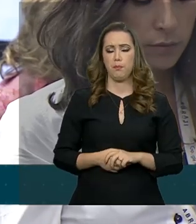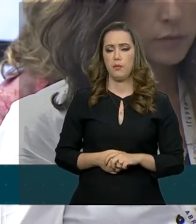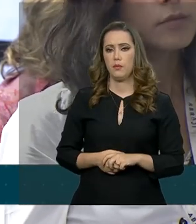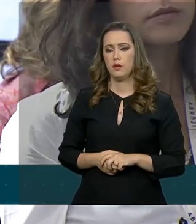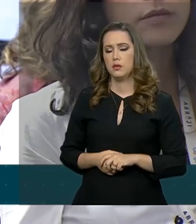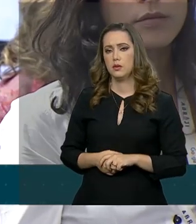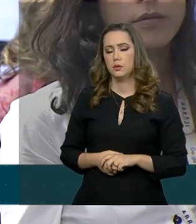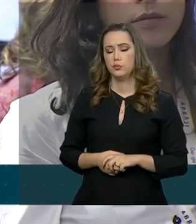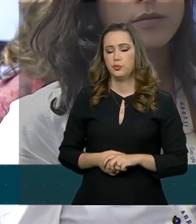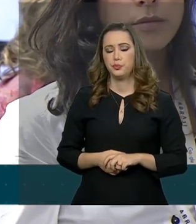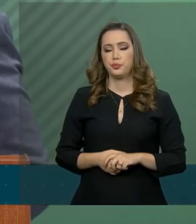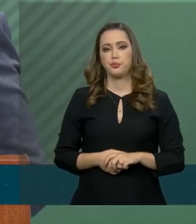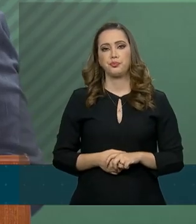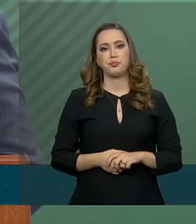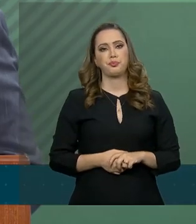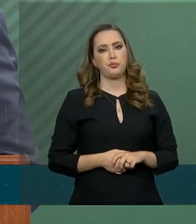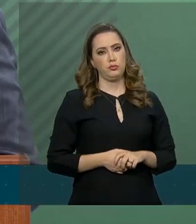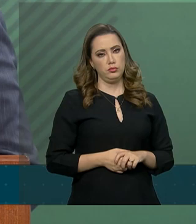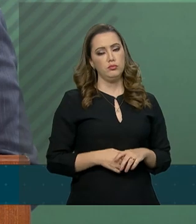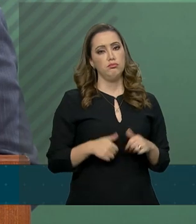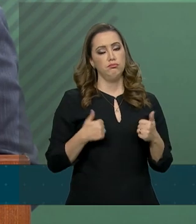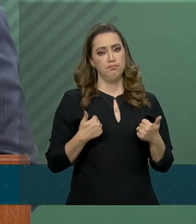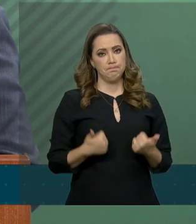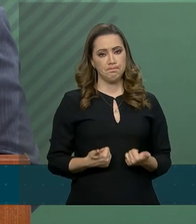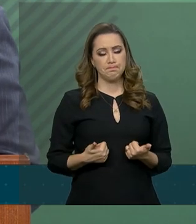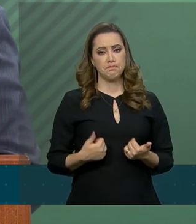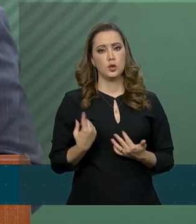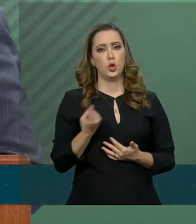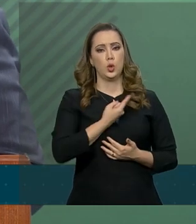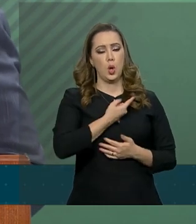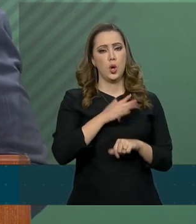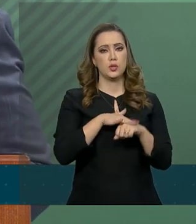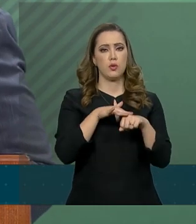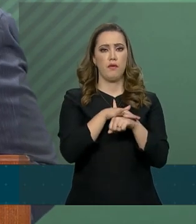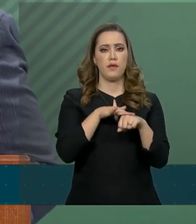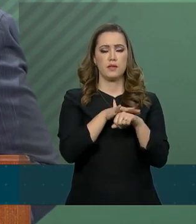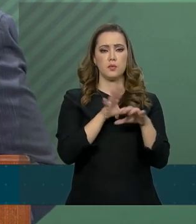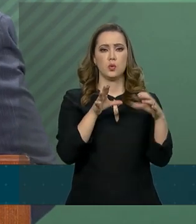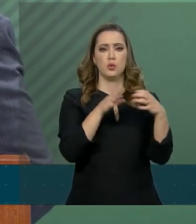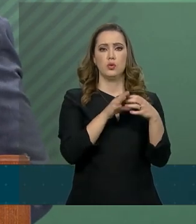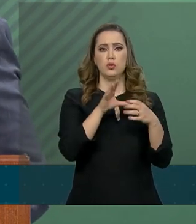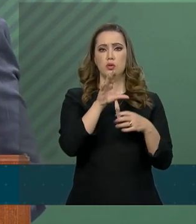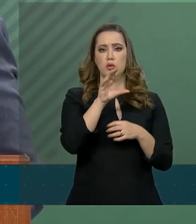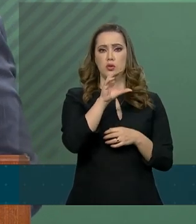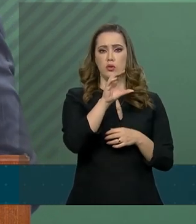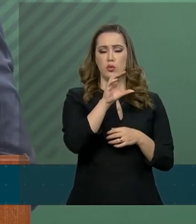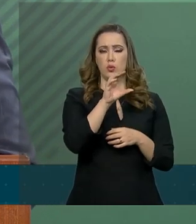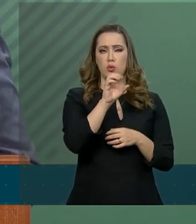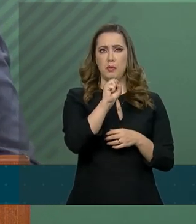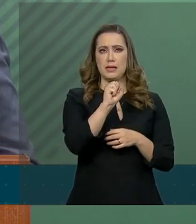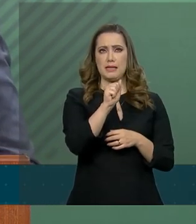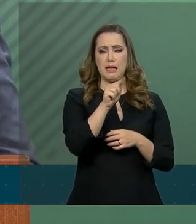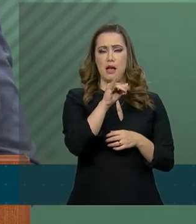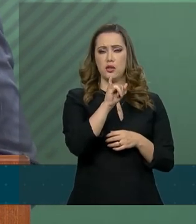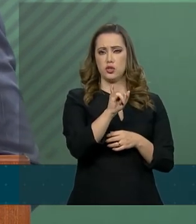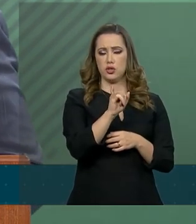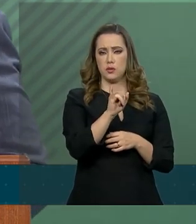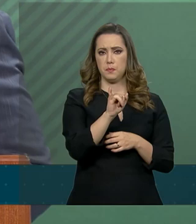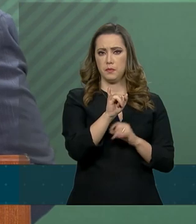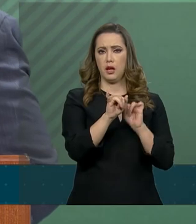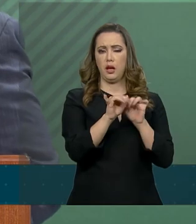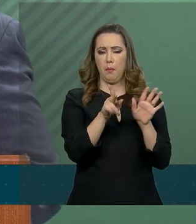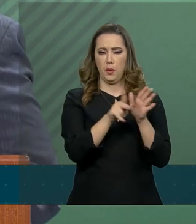Nós há pouco conversamos com alguns dos responsáveis pela SAGE, que é a Subsecretaria de Assuntos Jurídicos, que nos